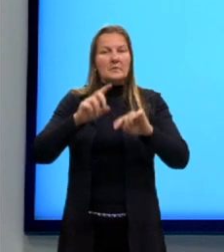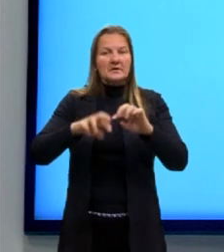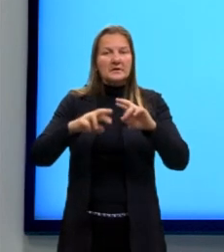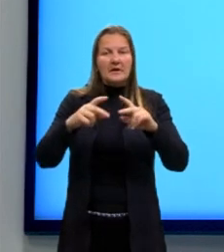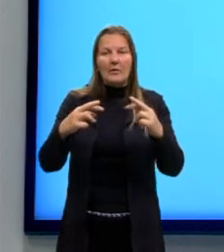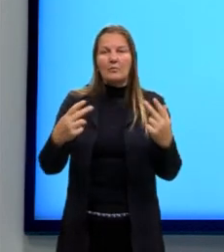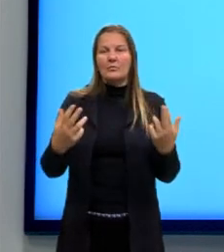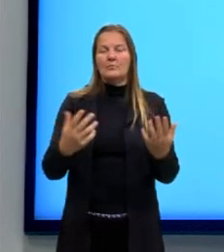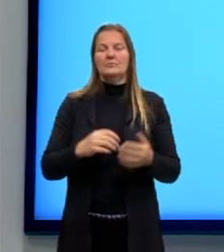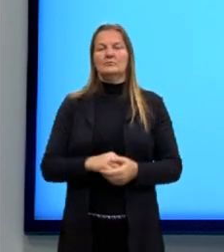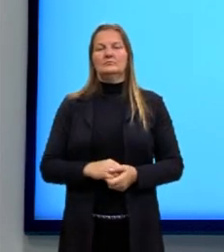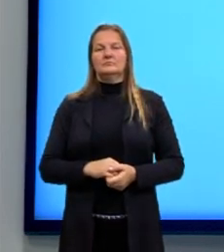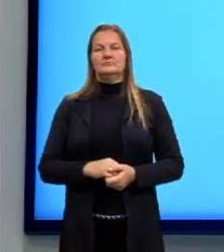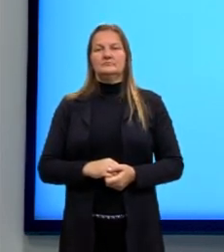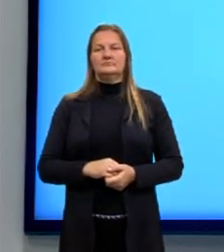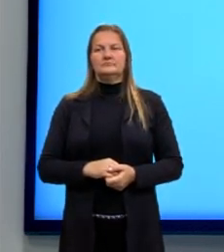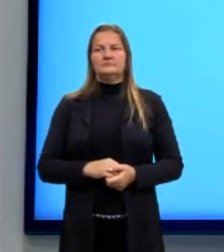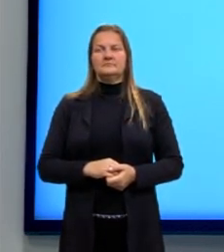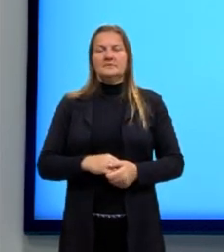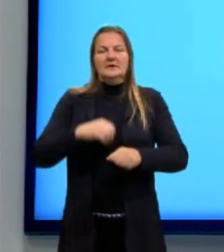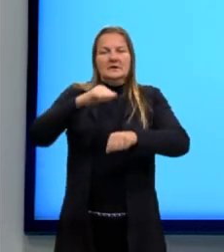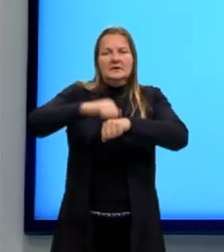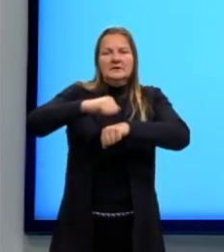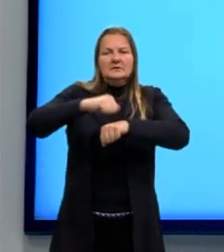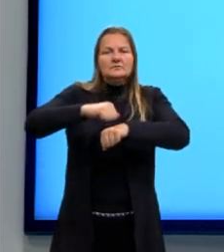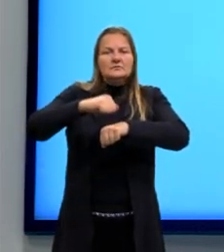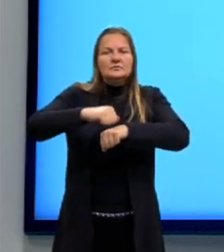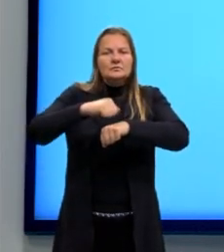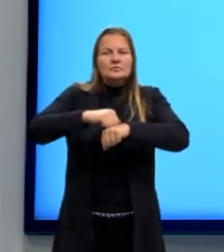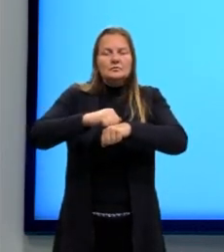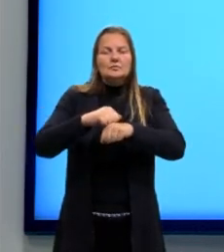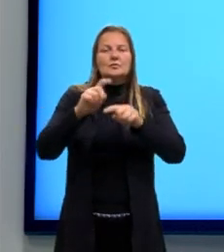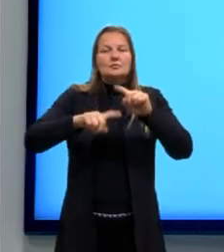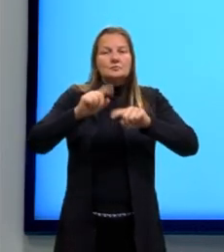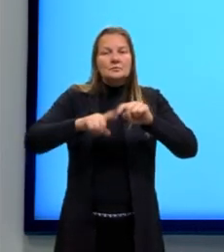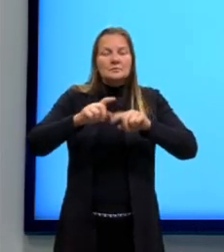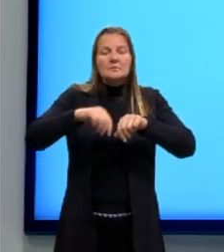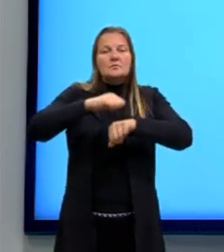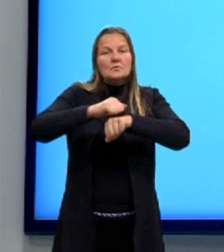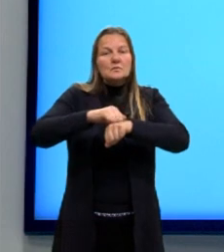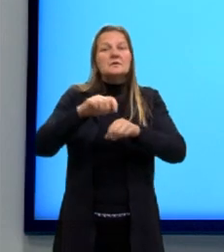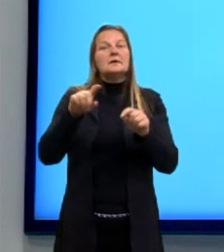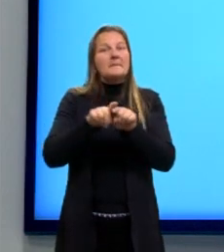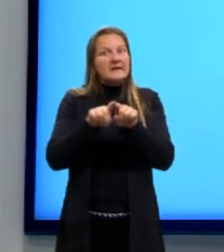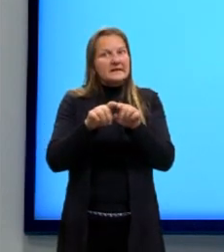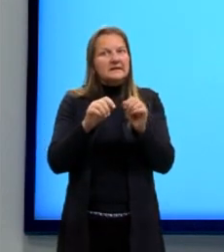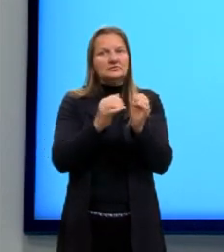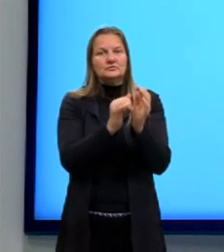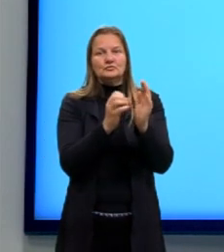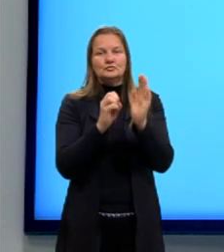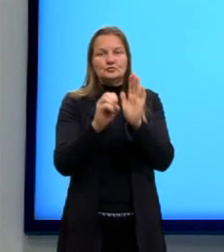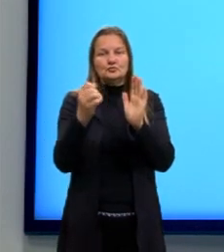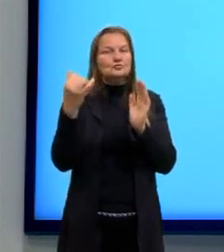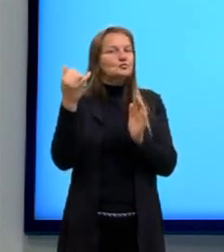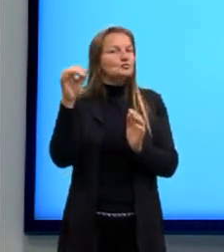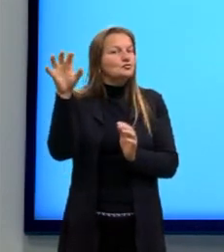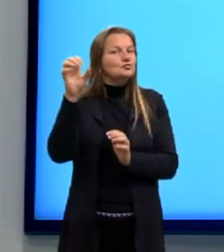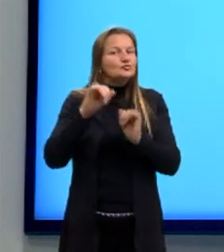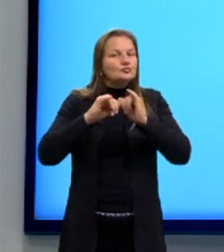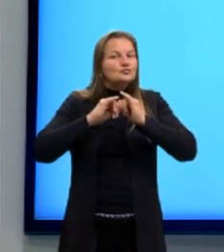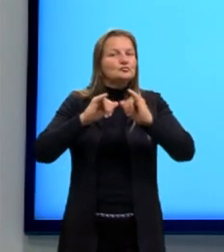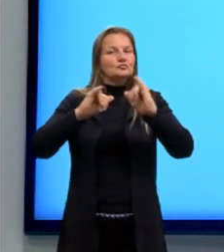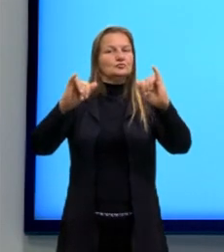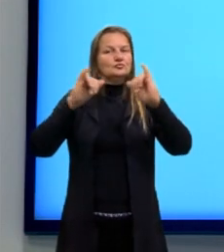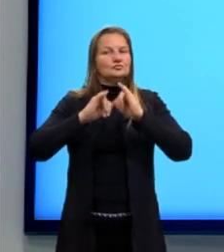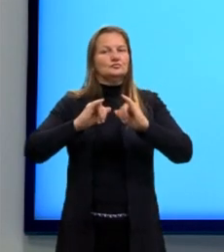pode ser rígido. Ele também vai, então, fazer essa transmissão do som, né? Essa propagação do